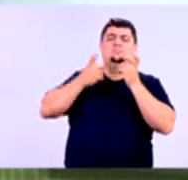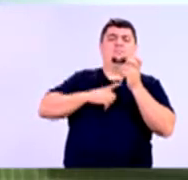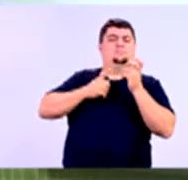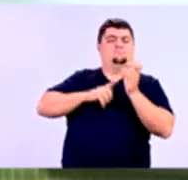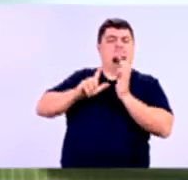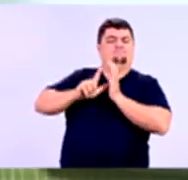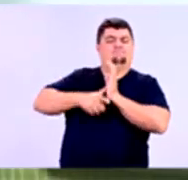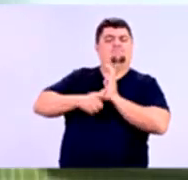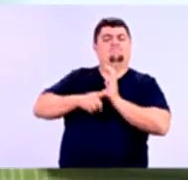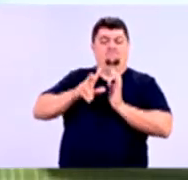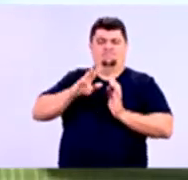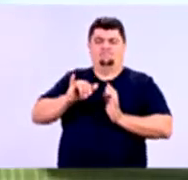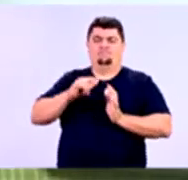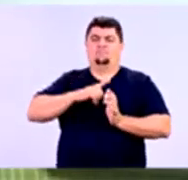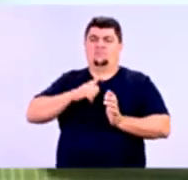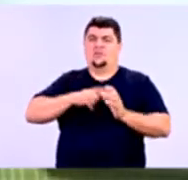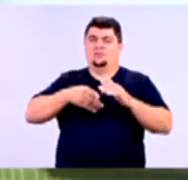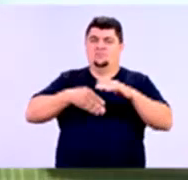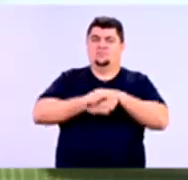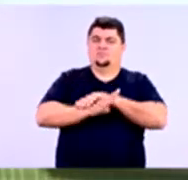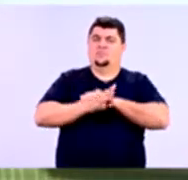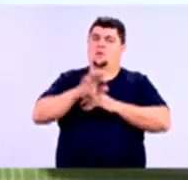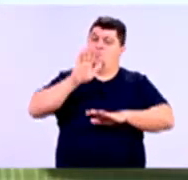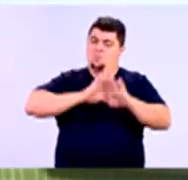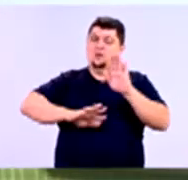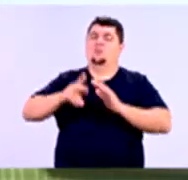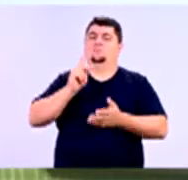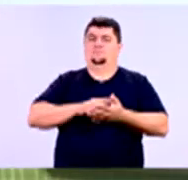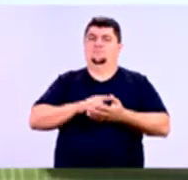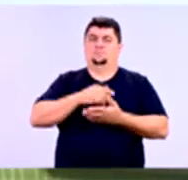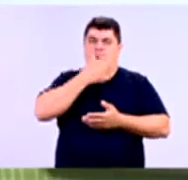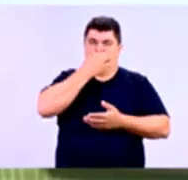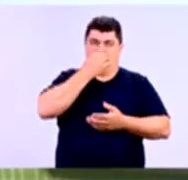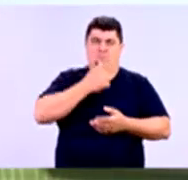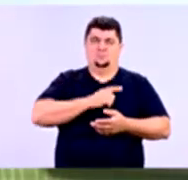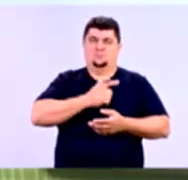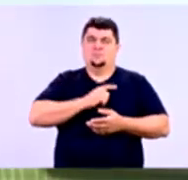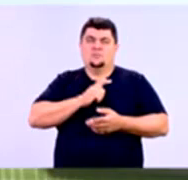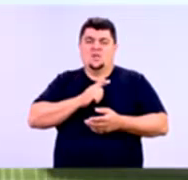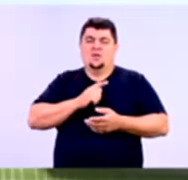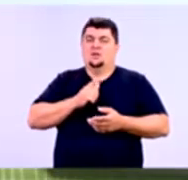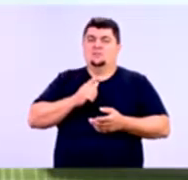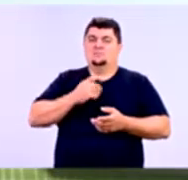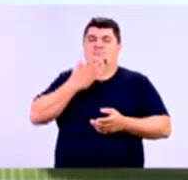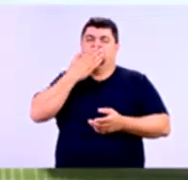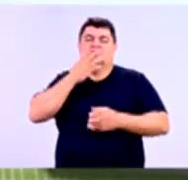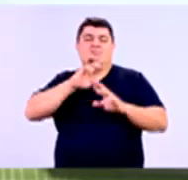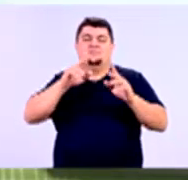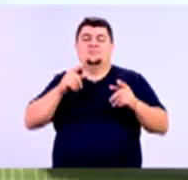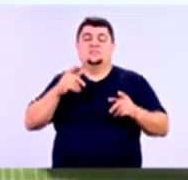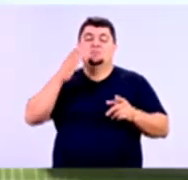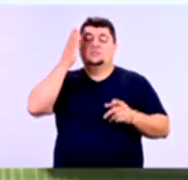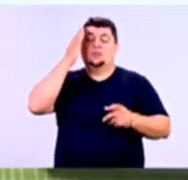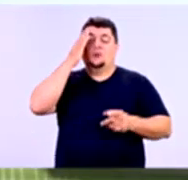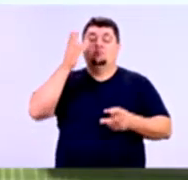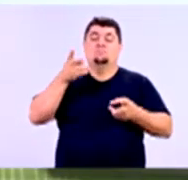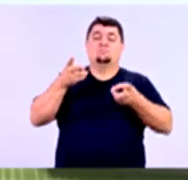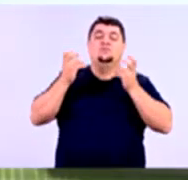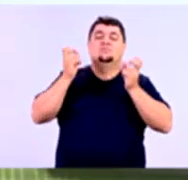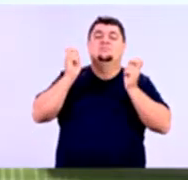investimento, ele é investimento mais arriscado. Nós temos mecanismos para minimizar essas